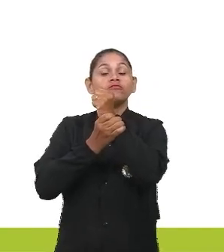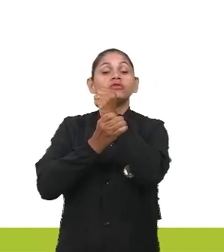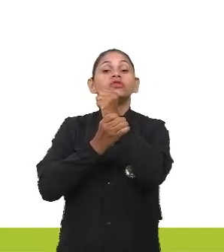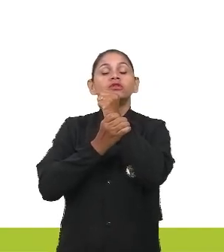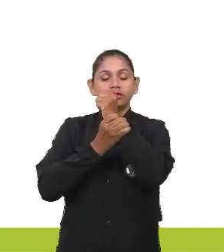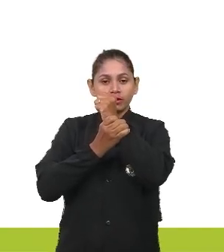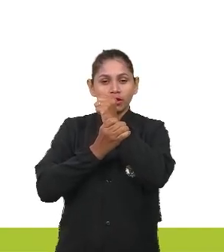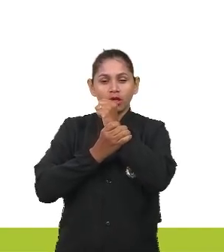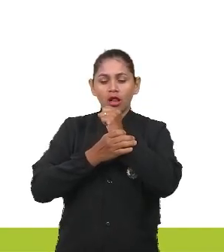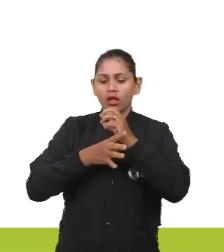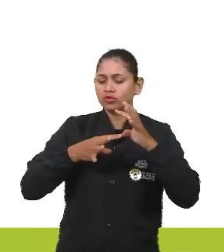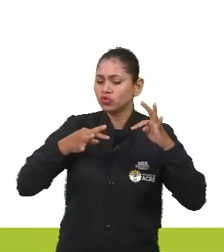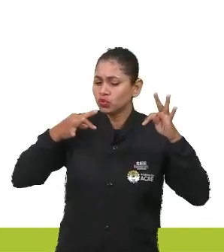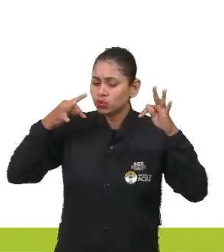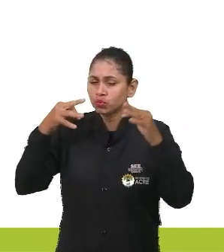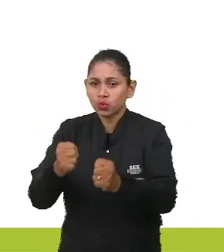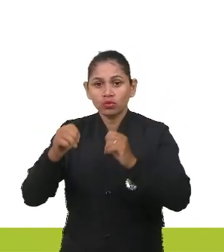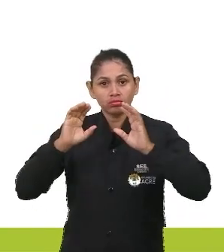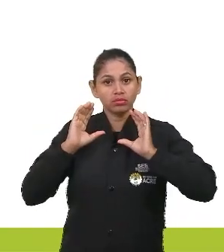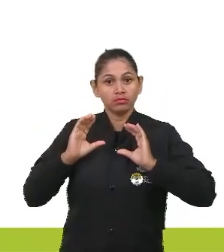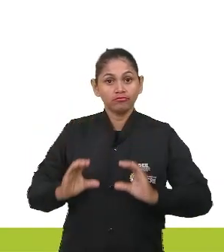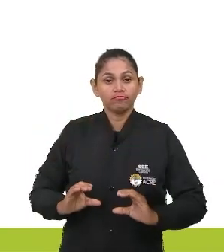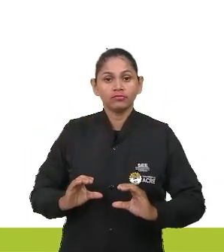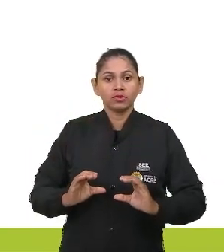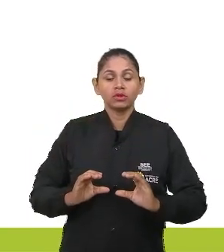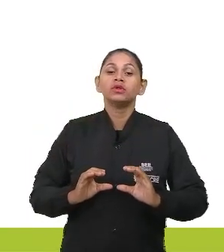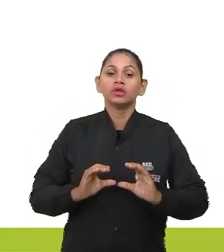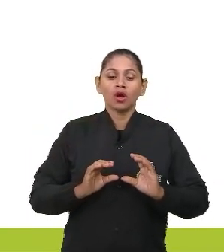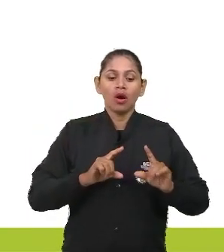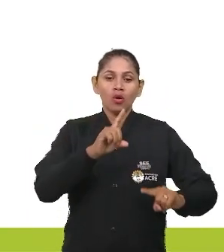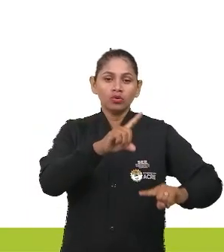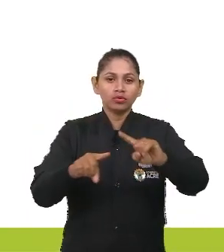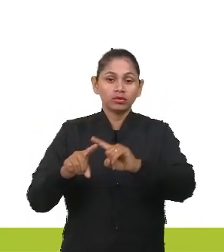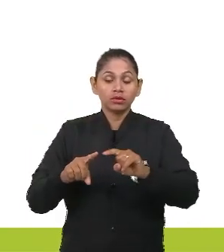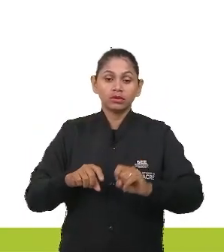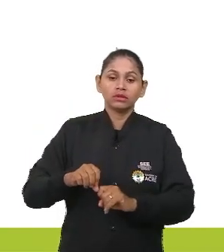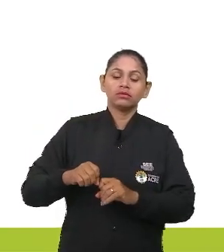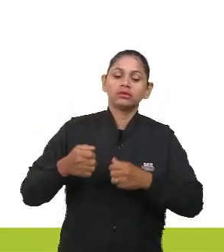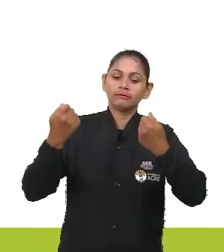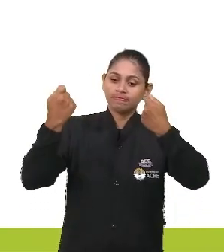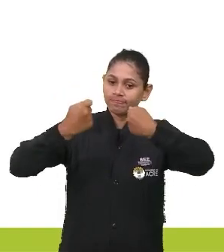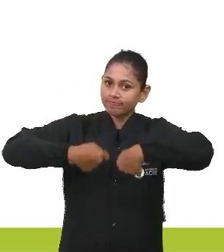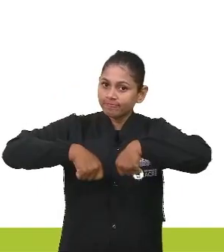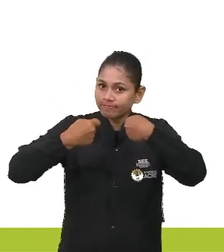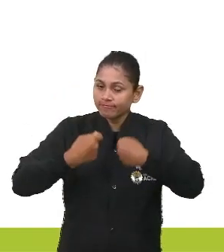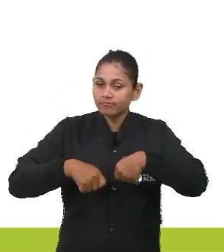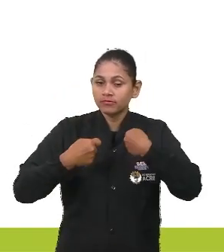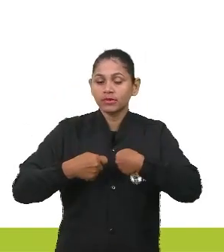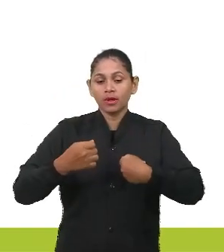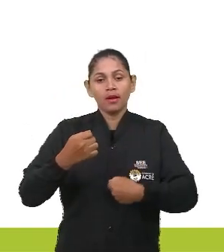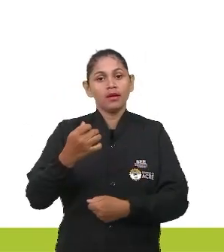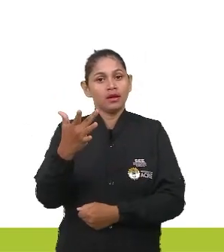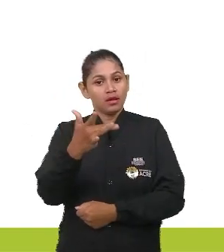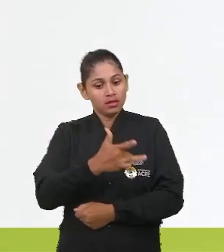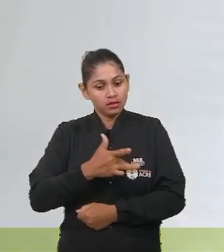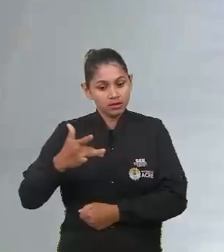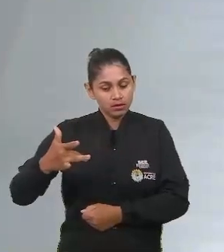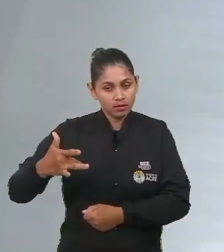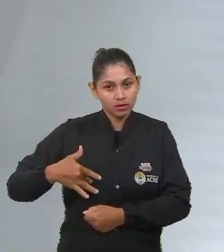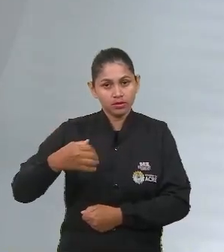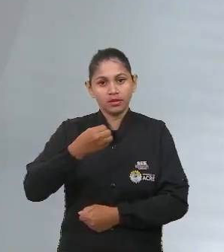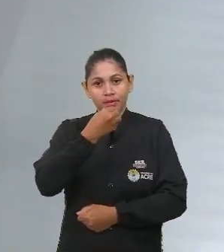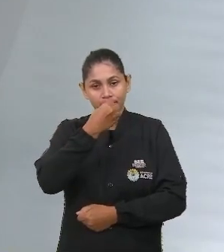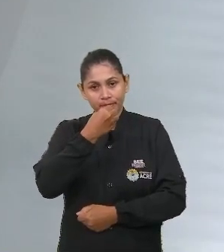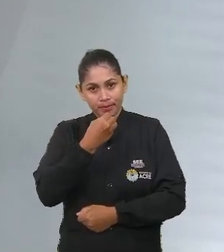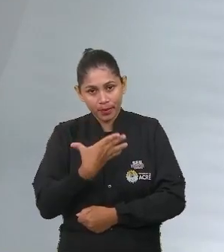a prestação desses serviços essenciais para o bem-estar e a saúde. Gente, lembrando,